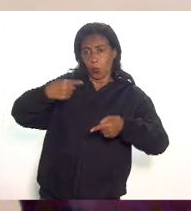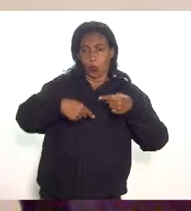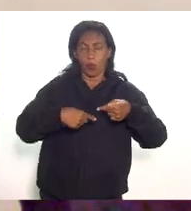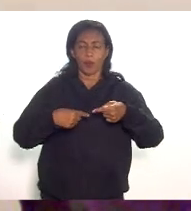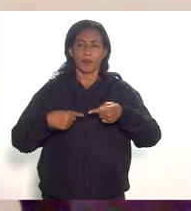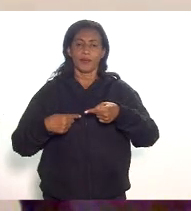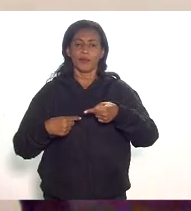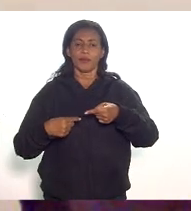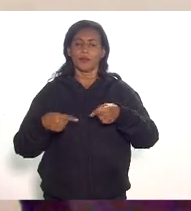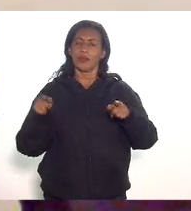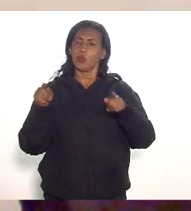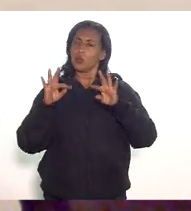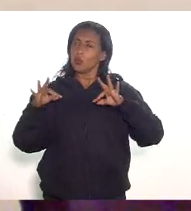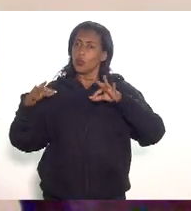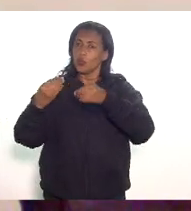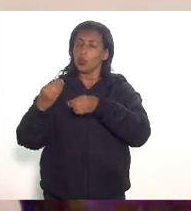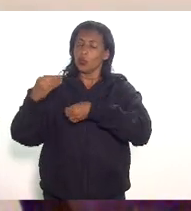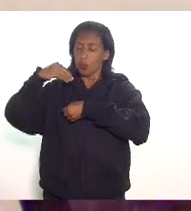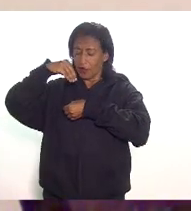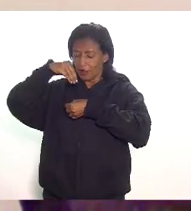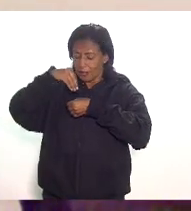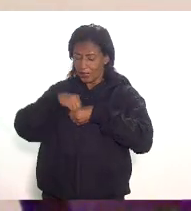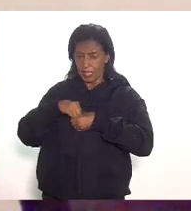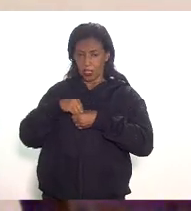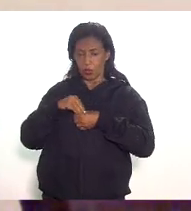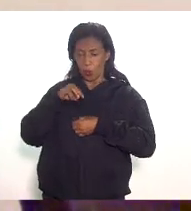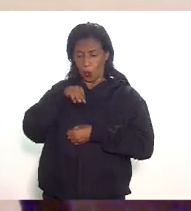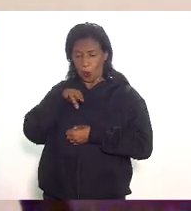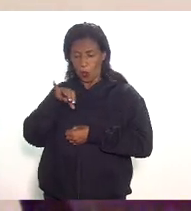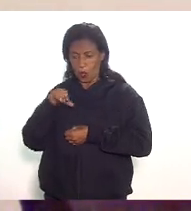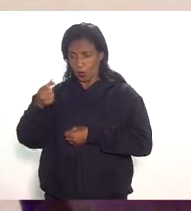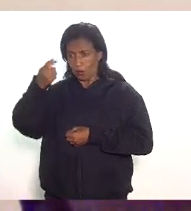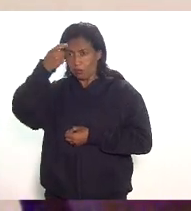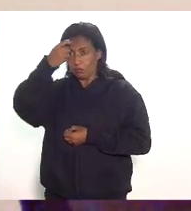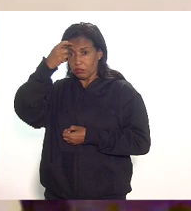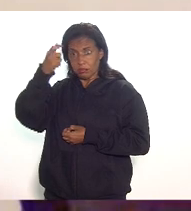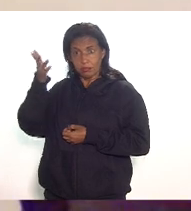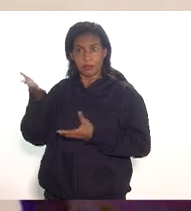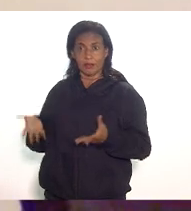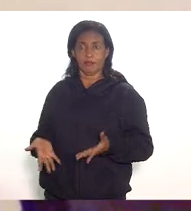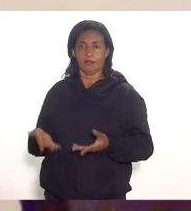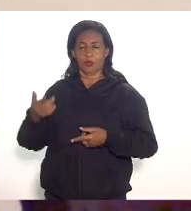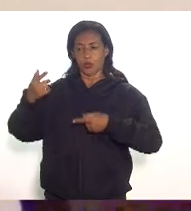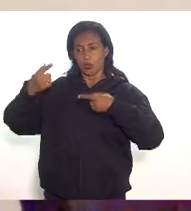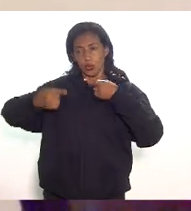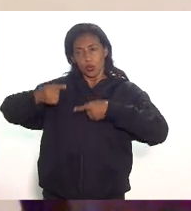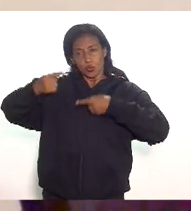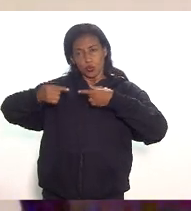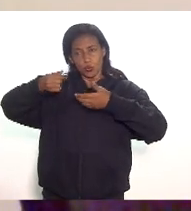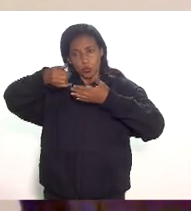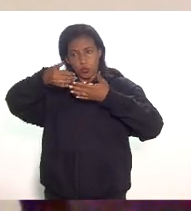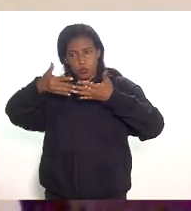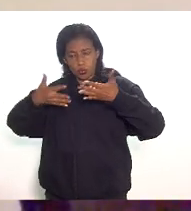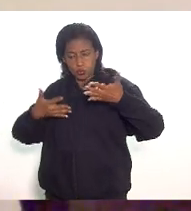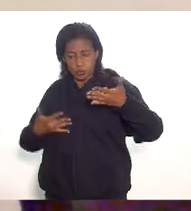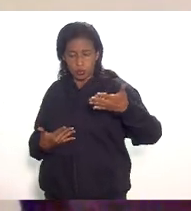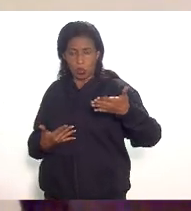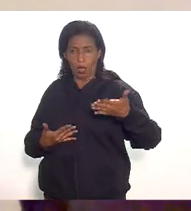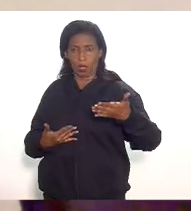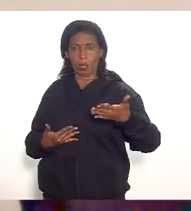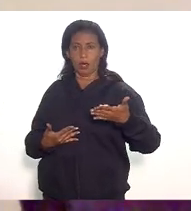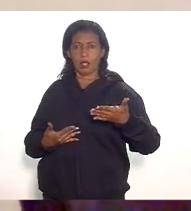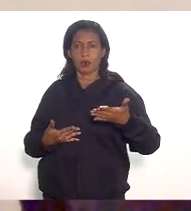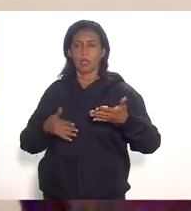previsto isso tudo dentro de um modelo racional de estudo sobre o benefício que não seja